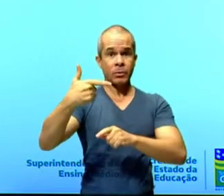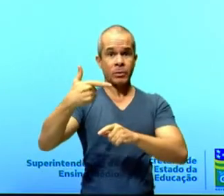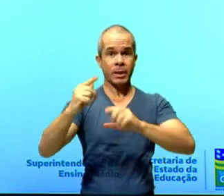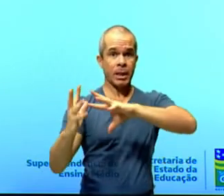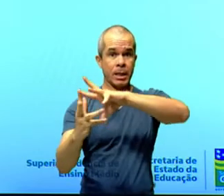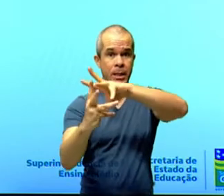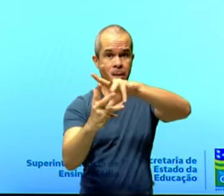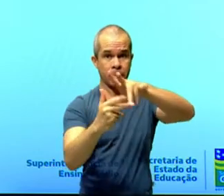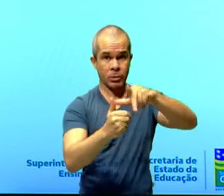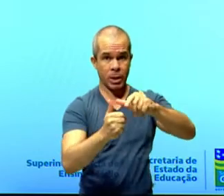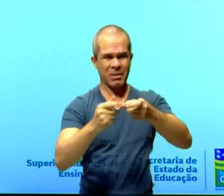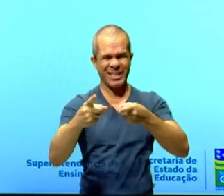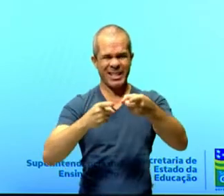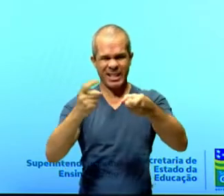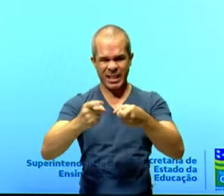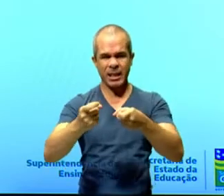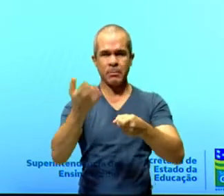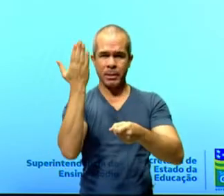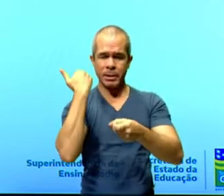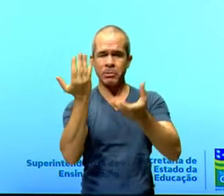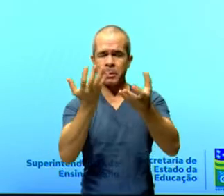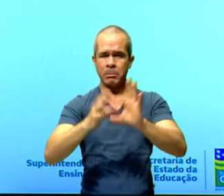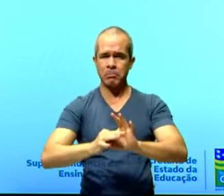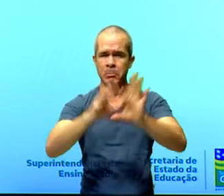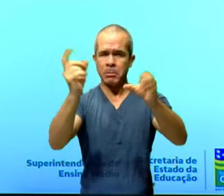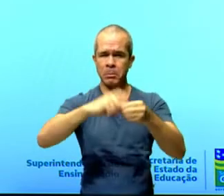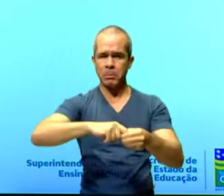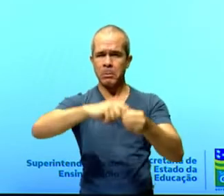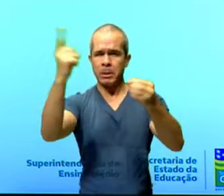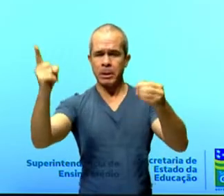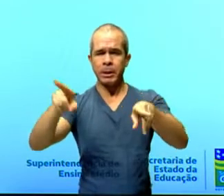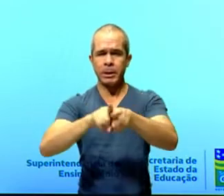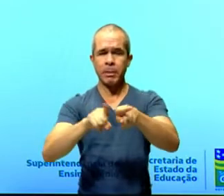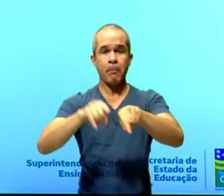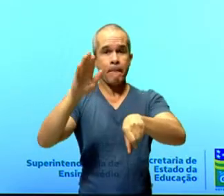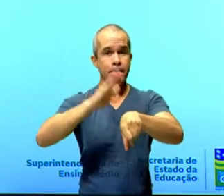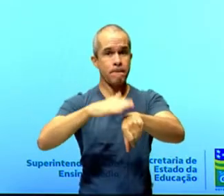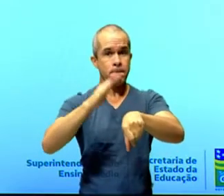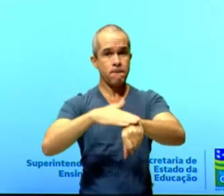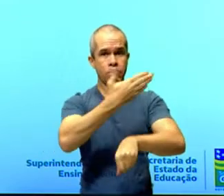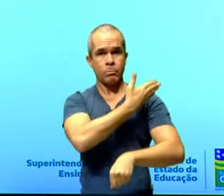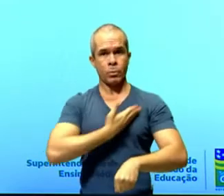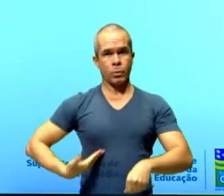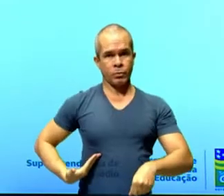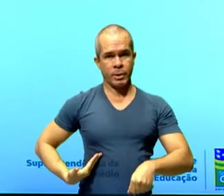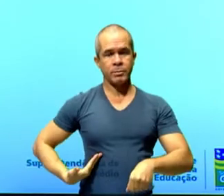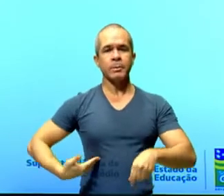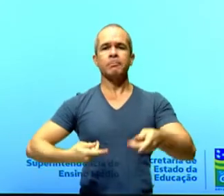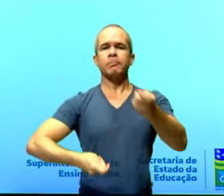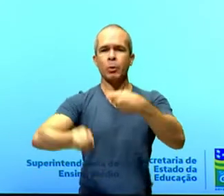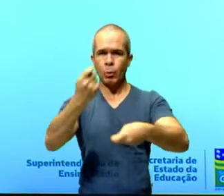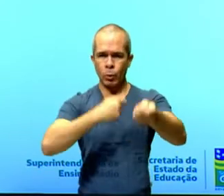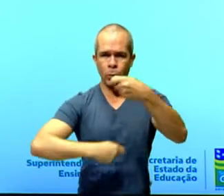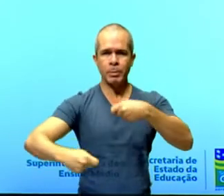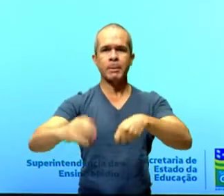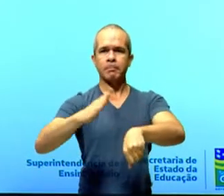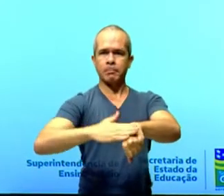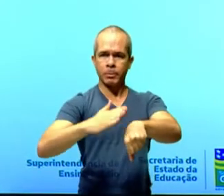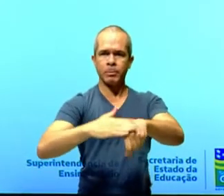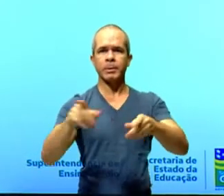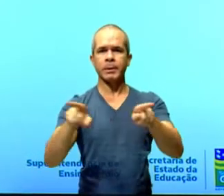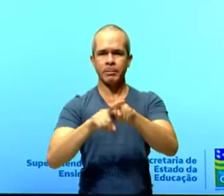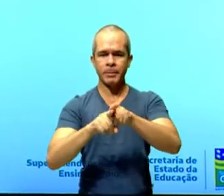nacionalista pela conquista pela sua independência e autonomia política e econômica. Então seguindo,